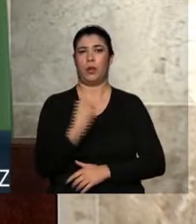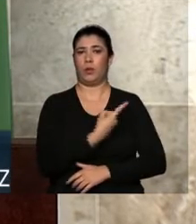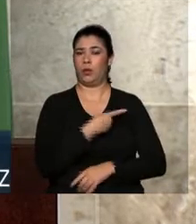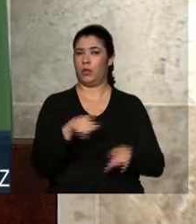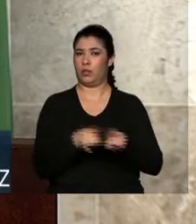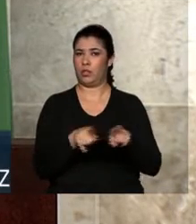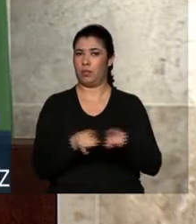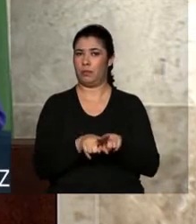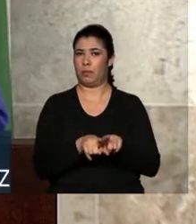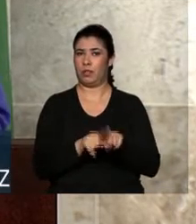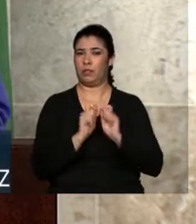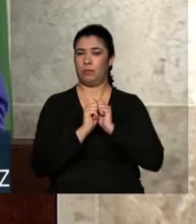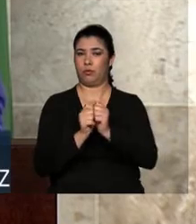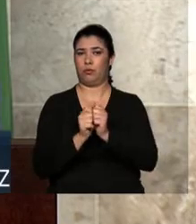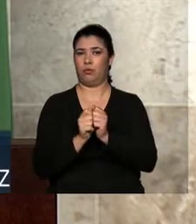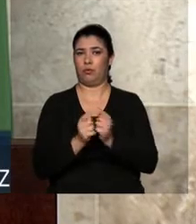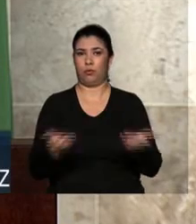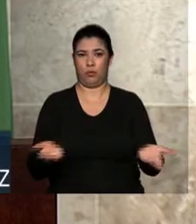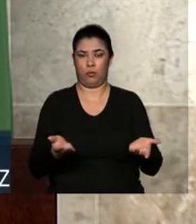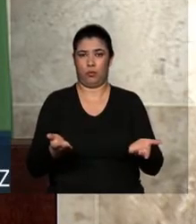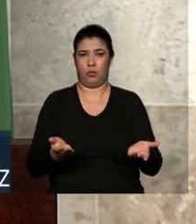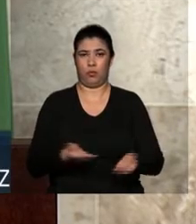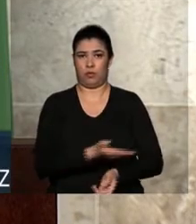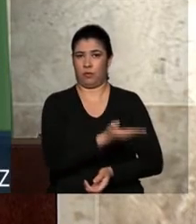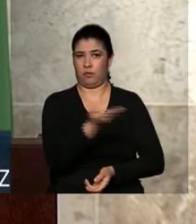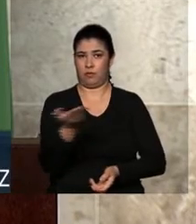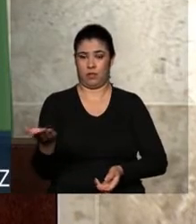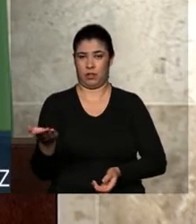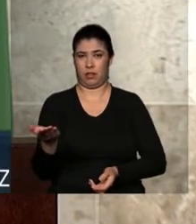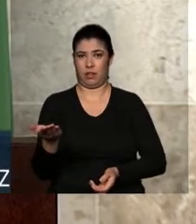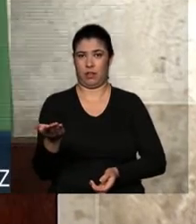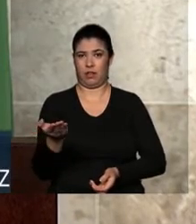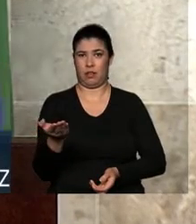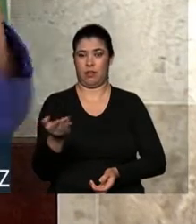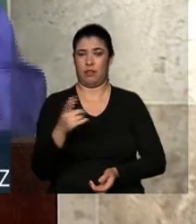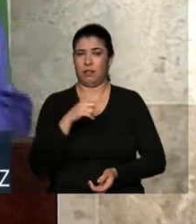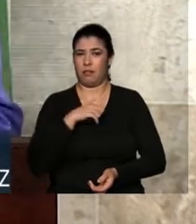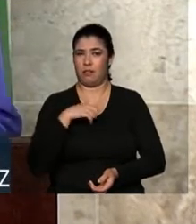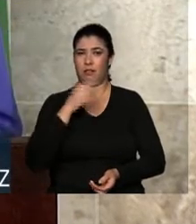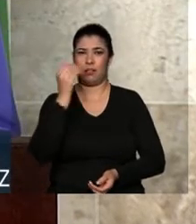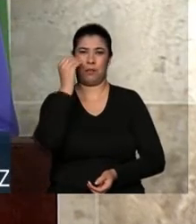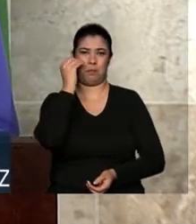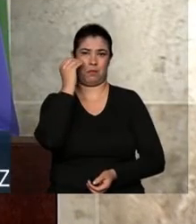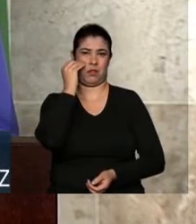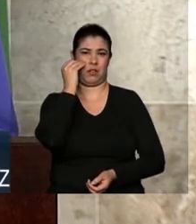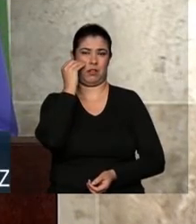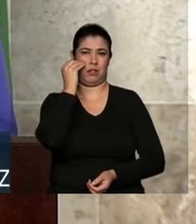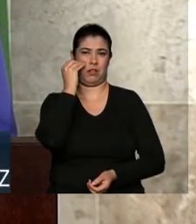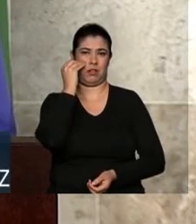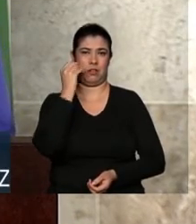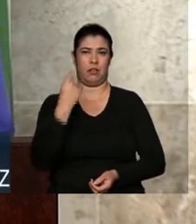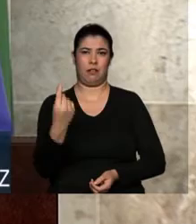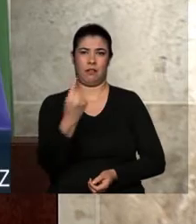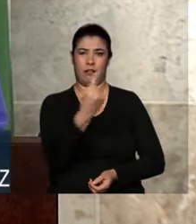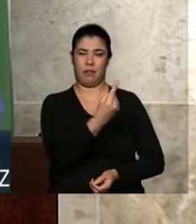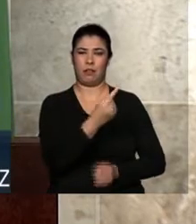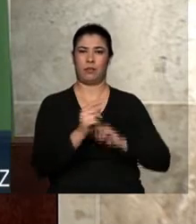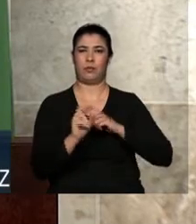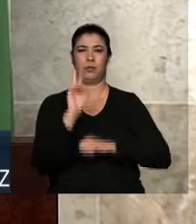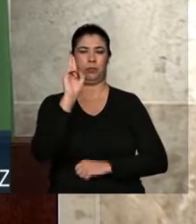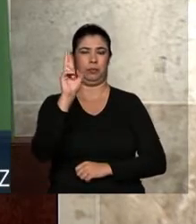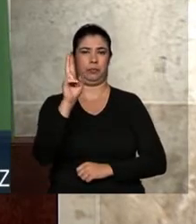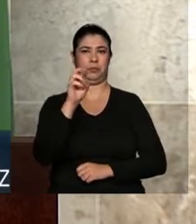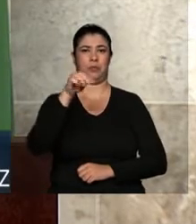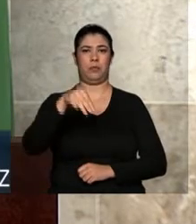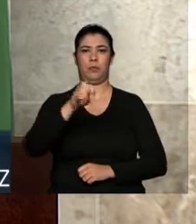com os senhores, os senhores que têm a experiência da Micro e da Pequena Empresa. E, por